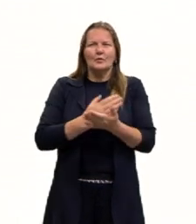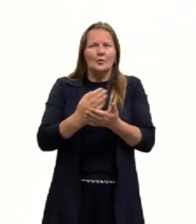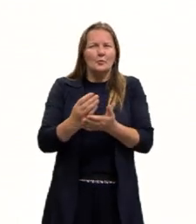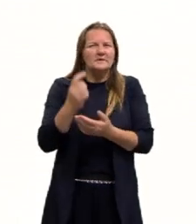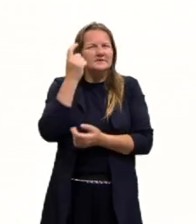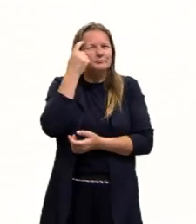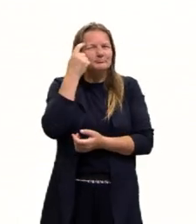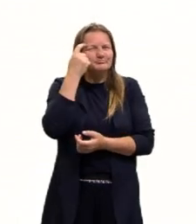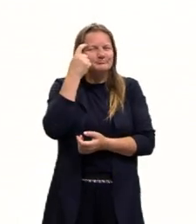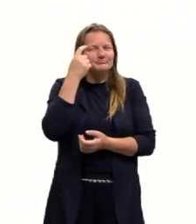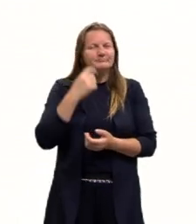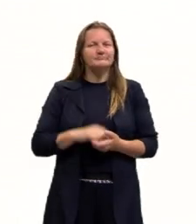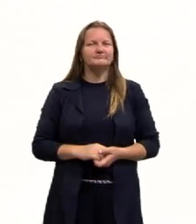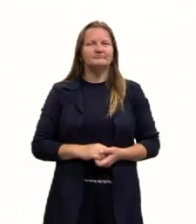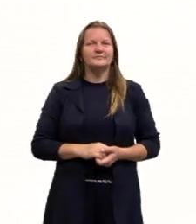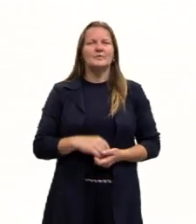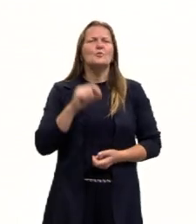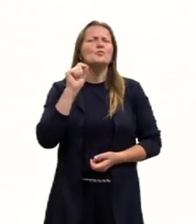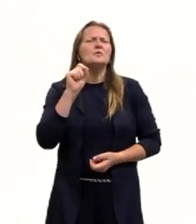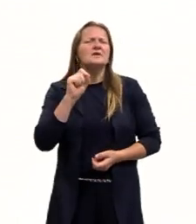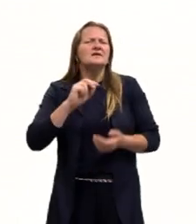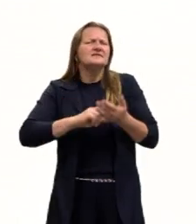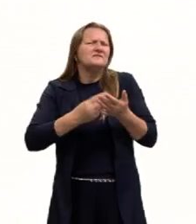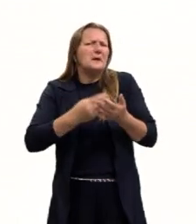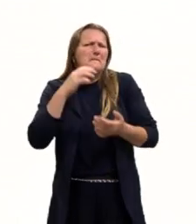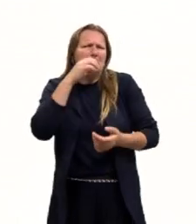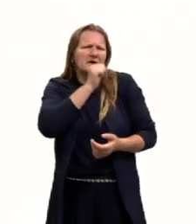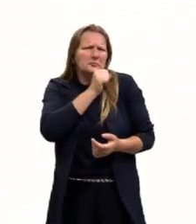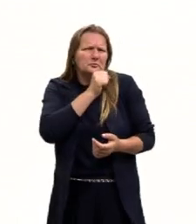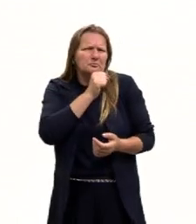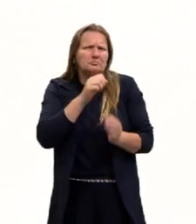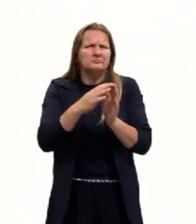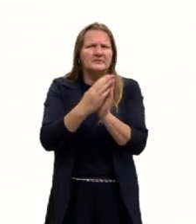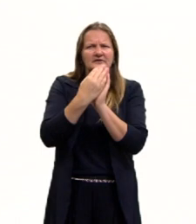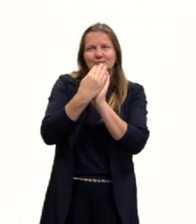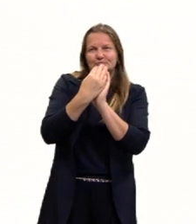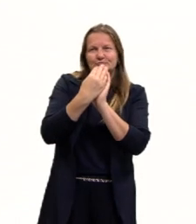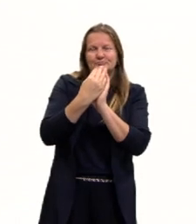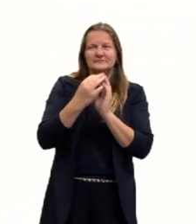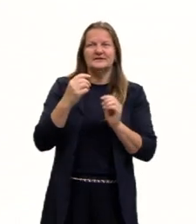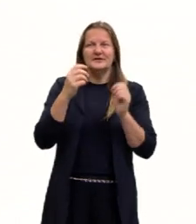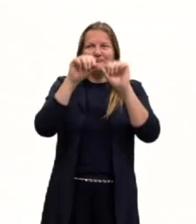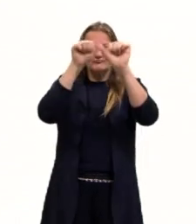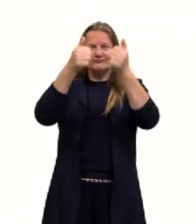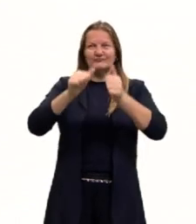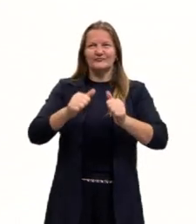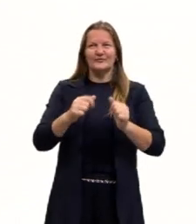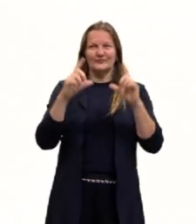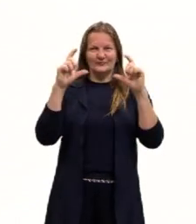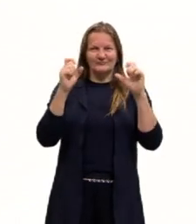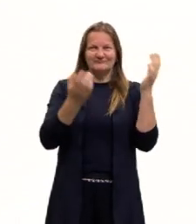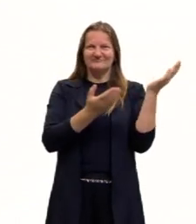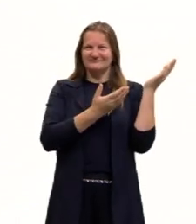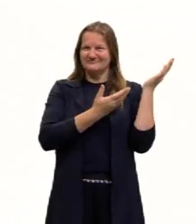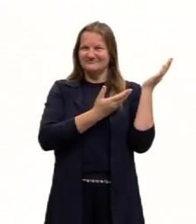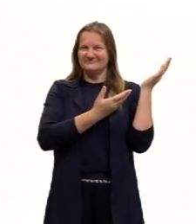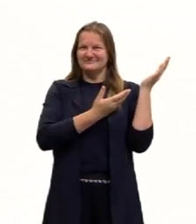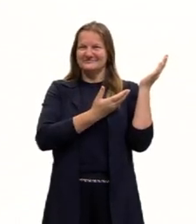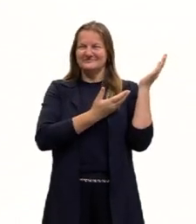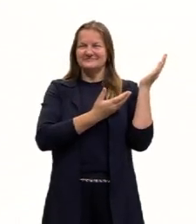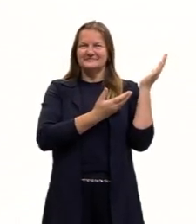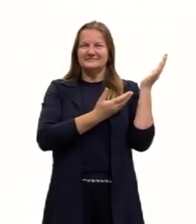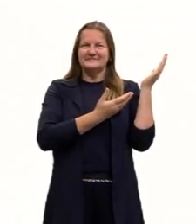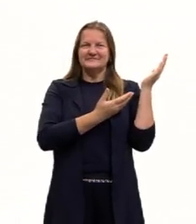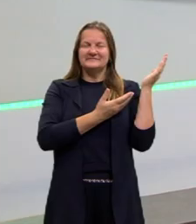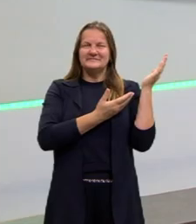a nossa fala sobre o que é o pão da redação Sanduíche, eu trouxe aqui imagens. Bom, as nossas imagens, né?